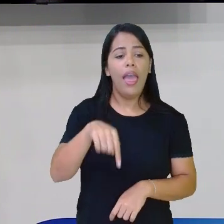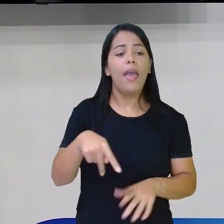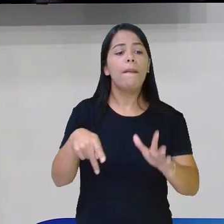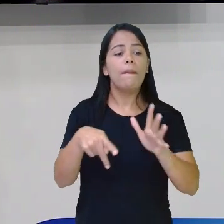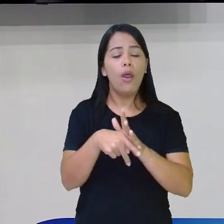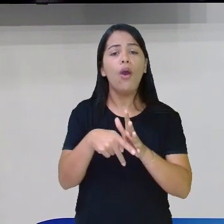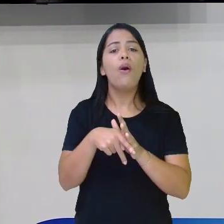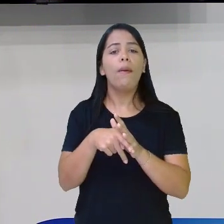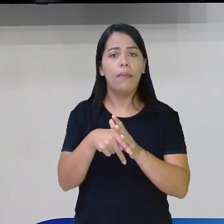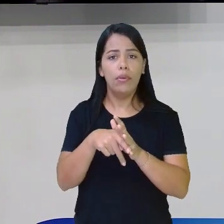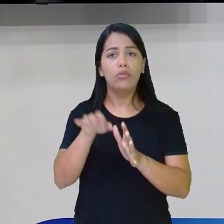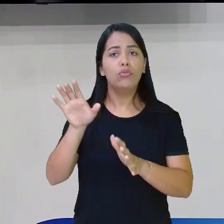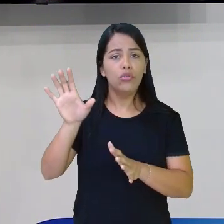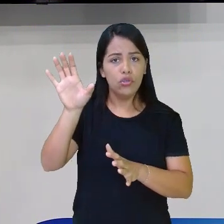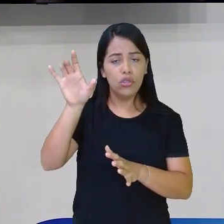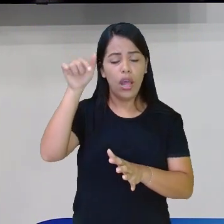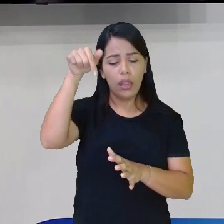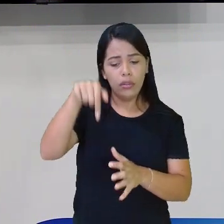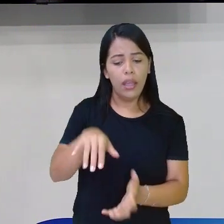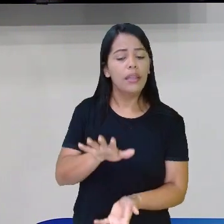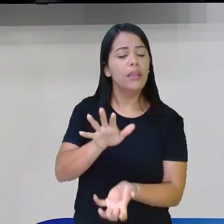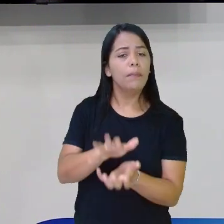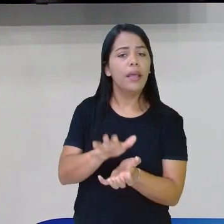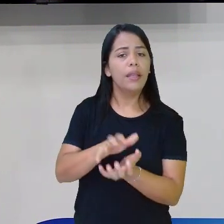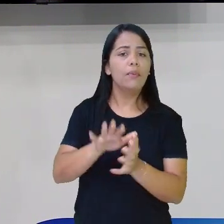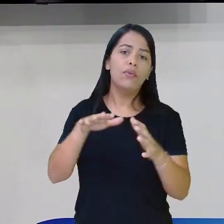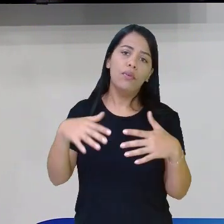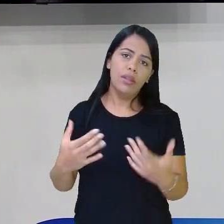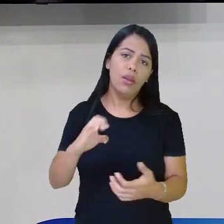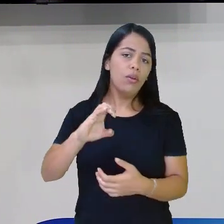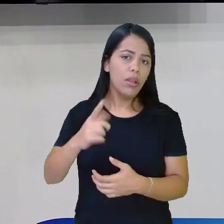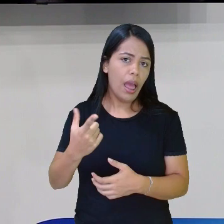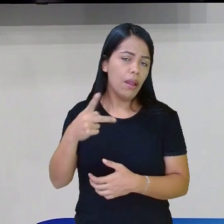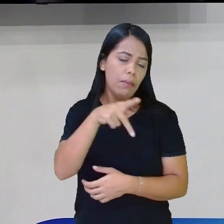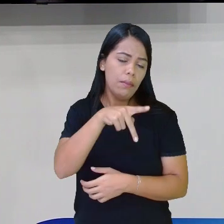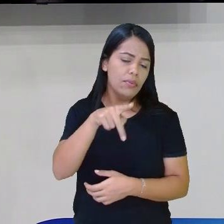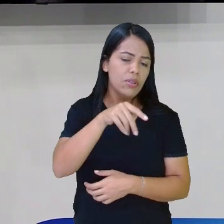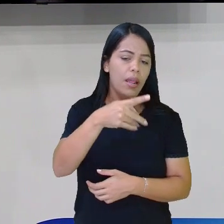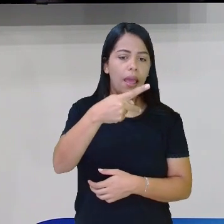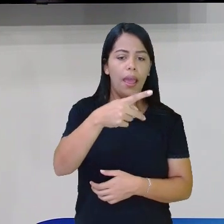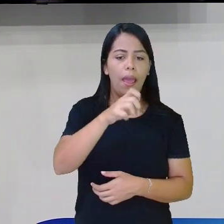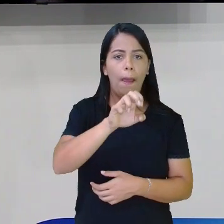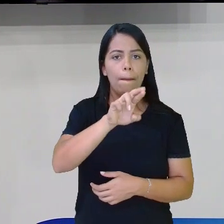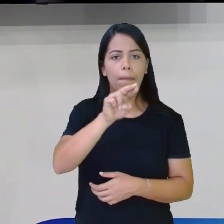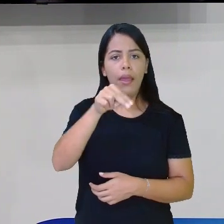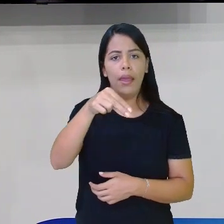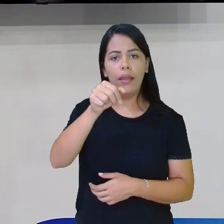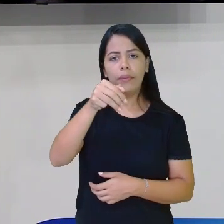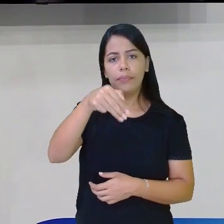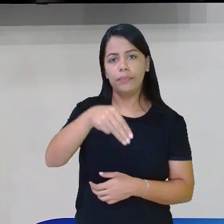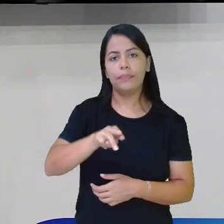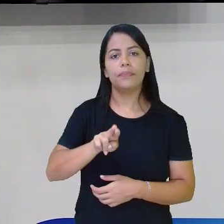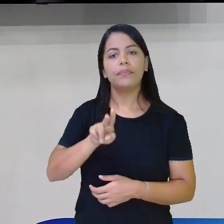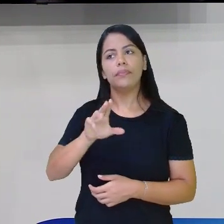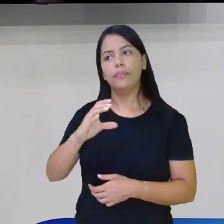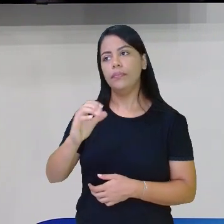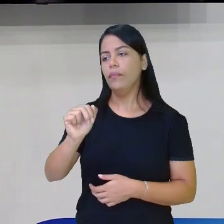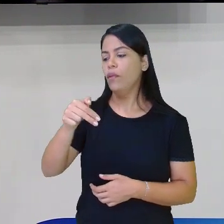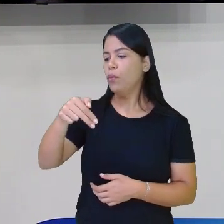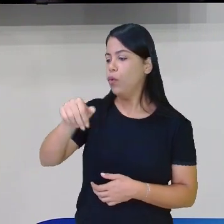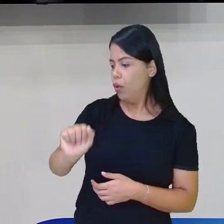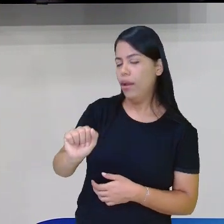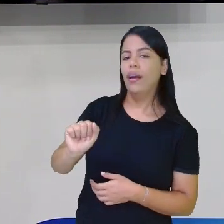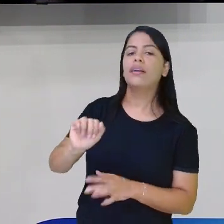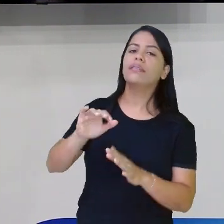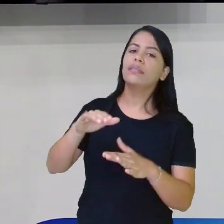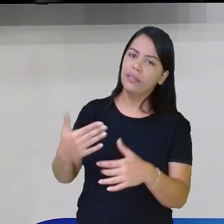a professora Esté é pernambucana. Então, Pernambuco. Pernambucana